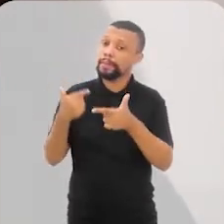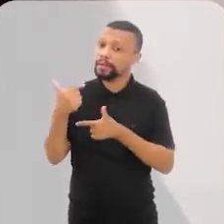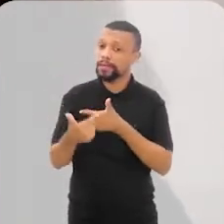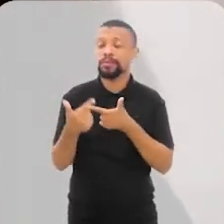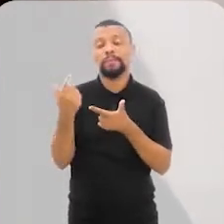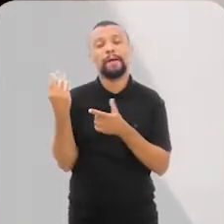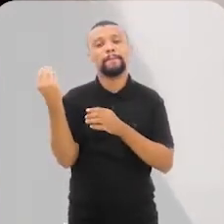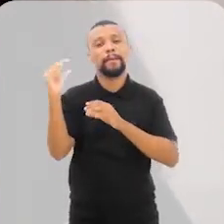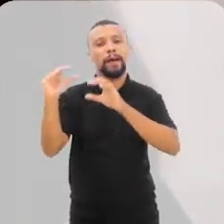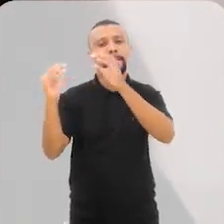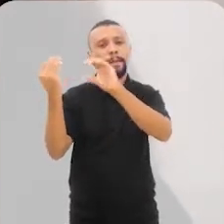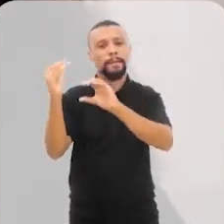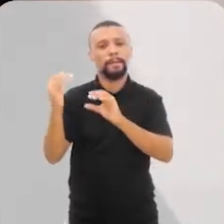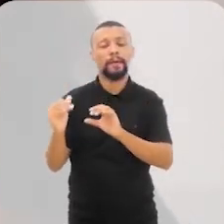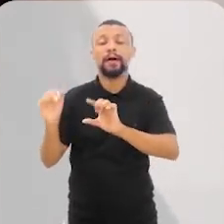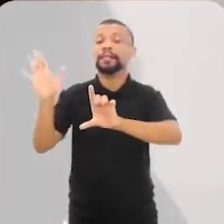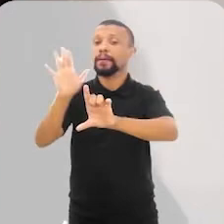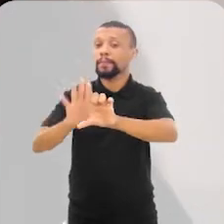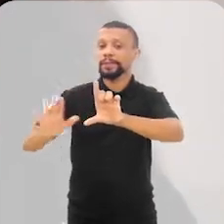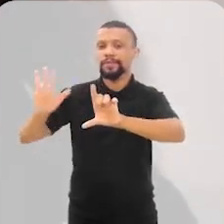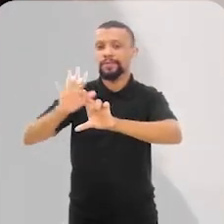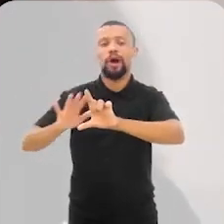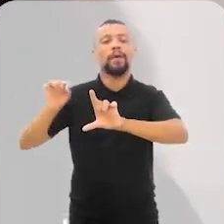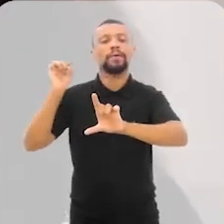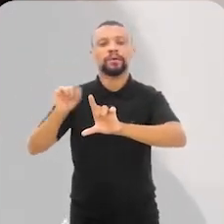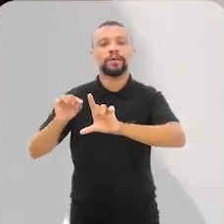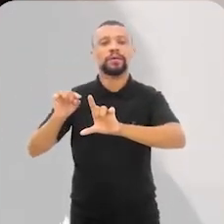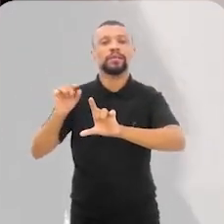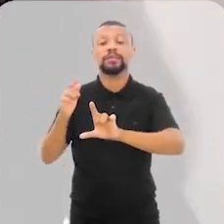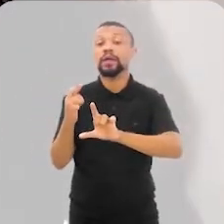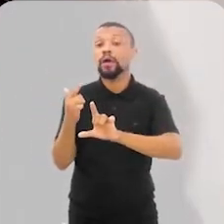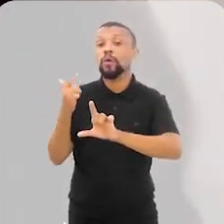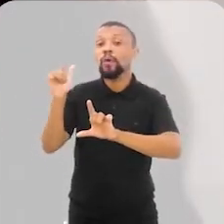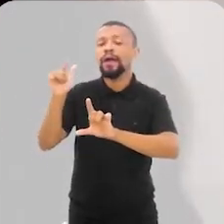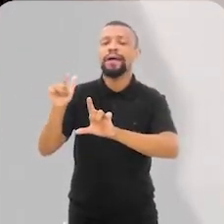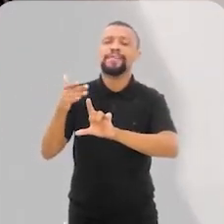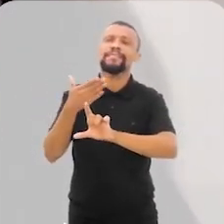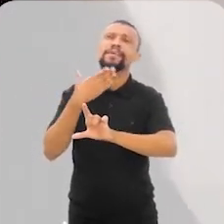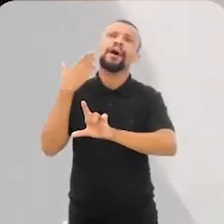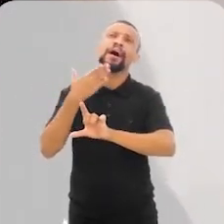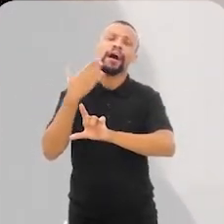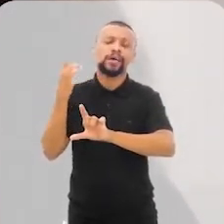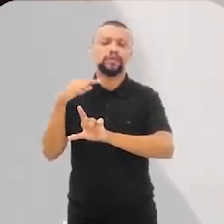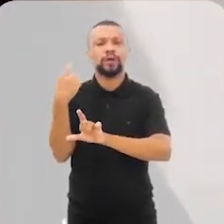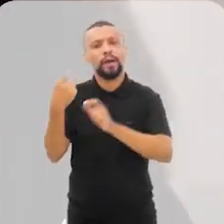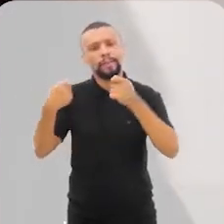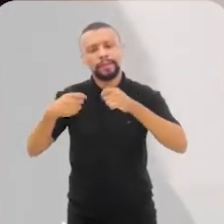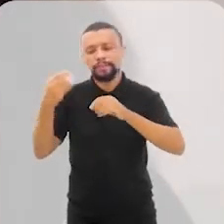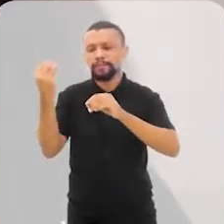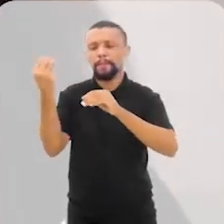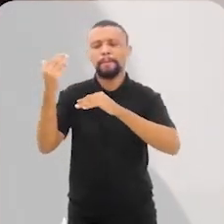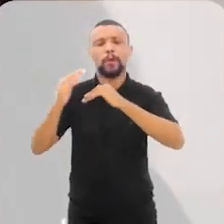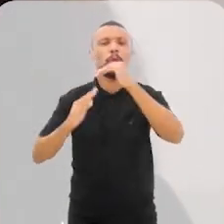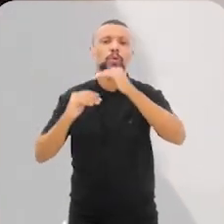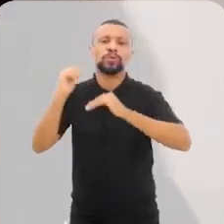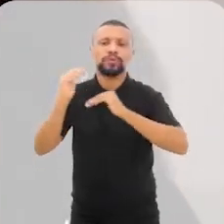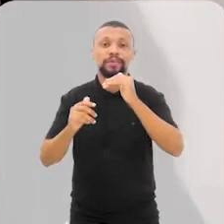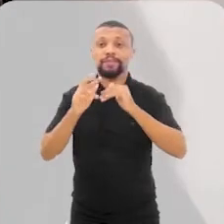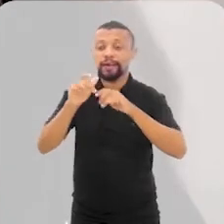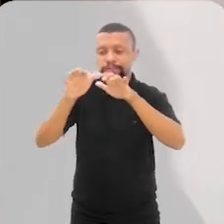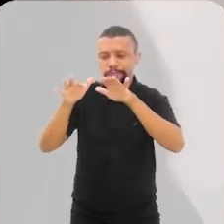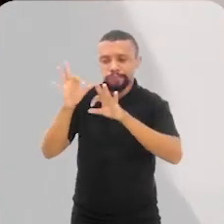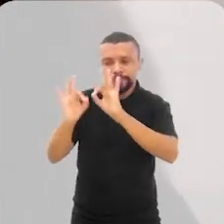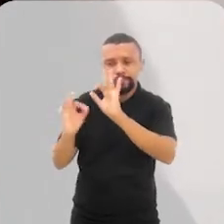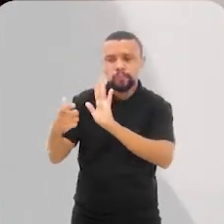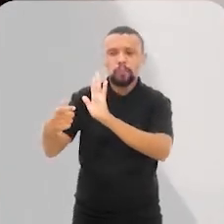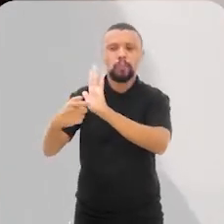para colocar na plataforma. E a plataforma é mais um outro passo. A gente vai ter que construir, vai programar essa